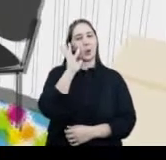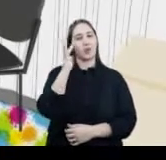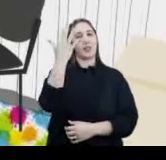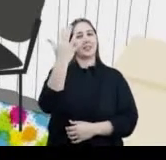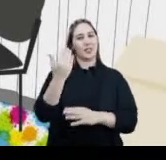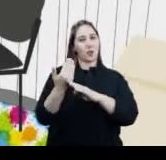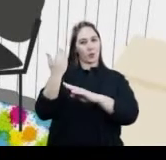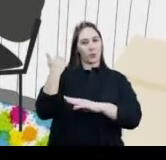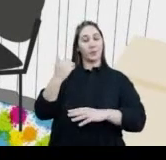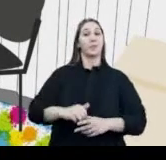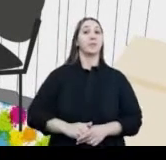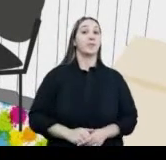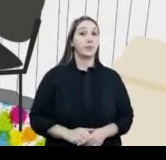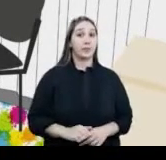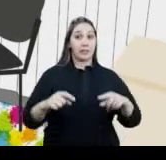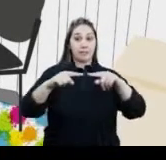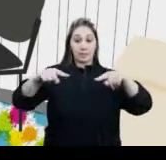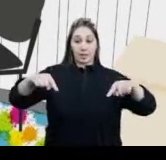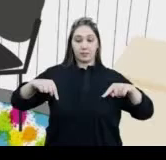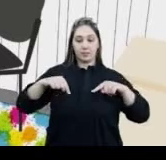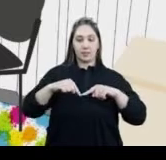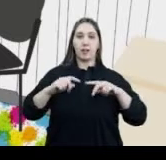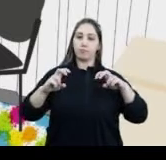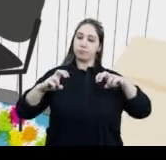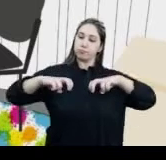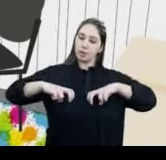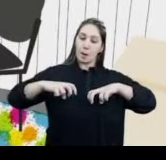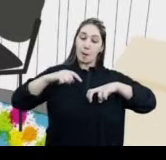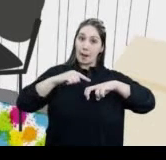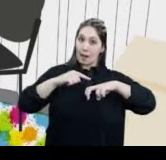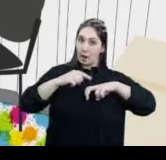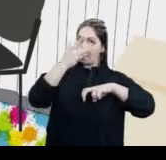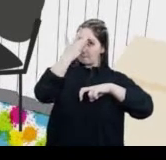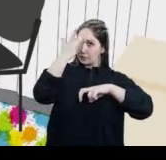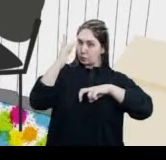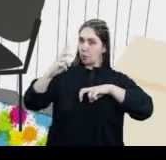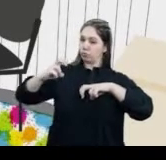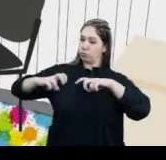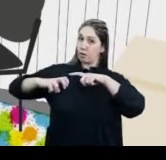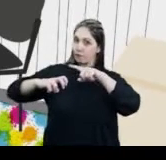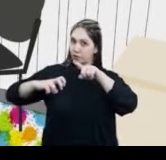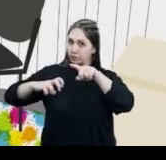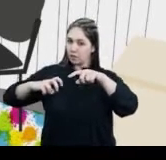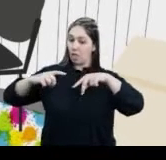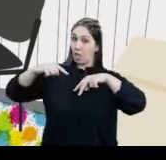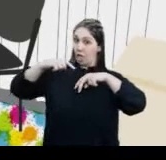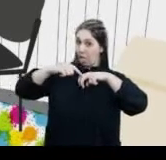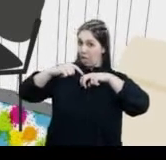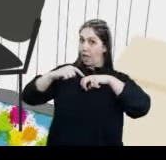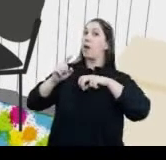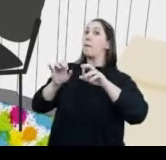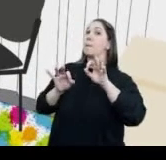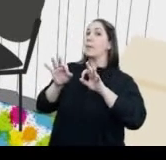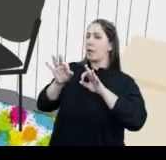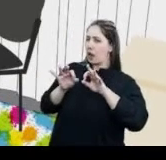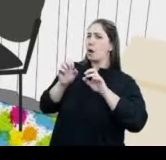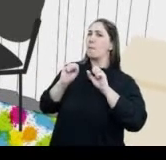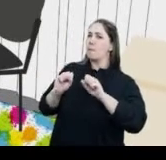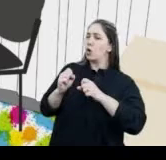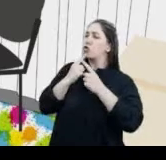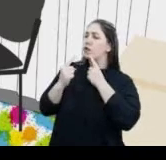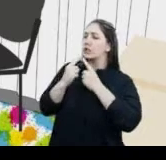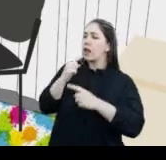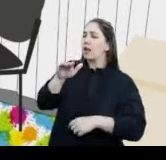Menina e mulher na sala Você vai ficar apenas com uma pessoa que ajuda o juiz E é preparada especialmente para conversar com crianças É ela que vai te